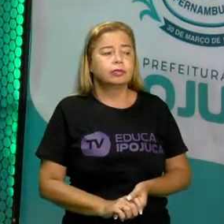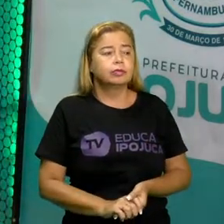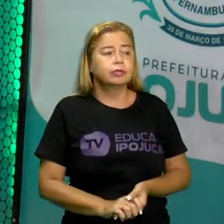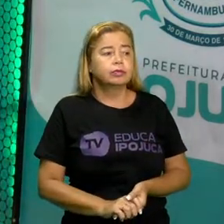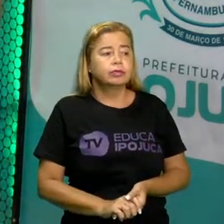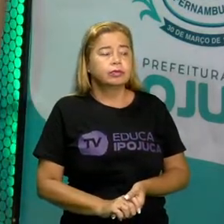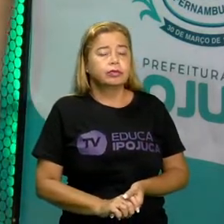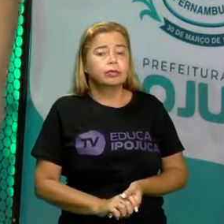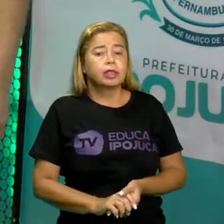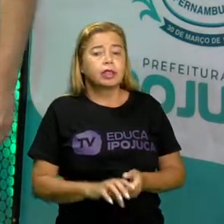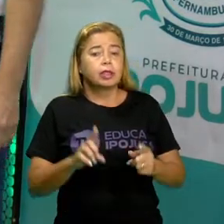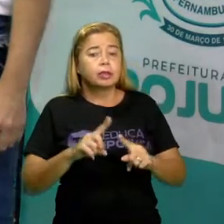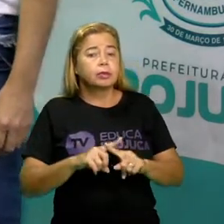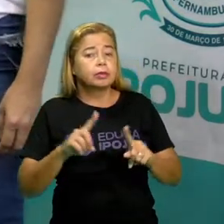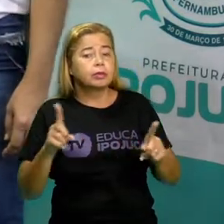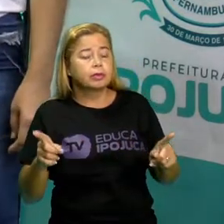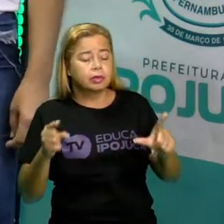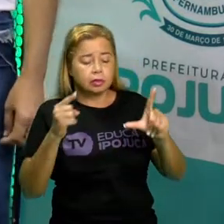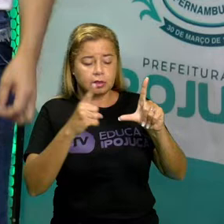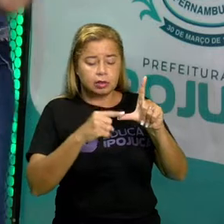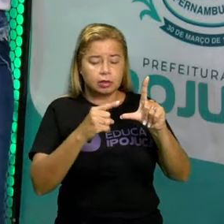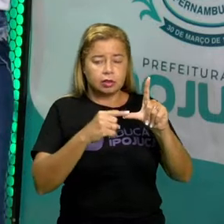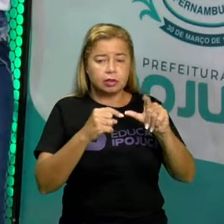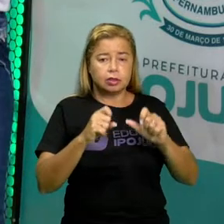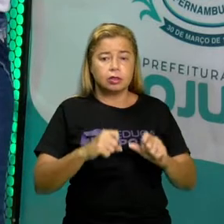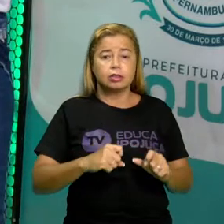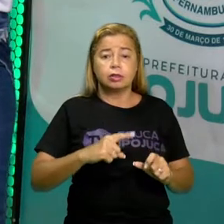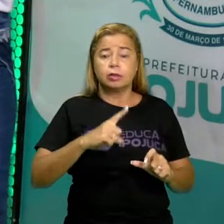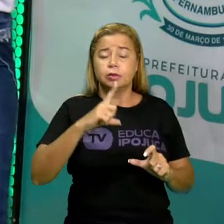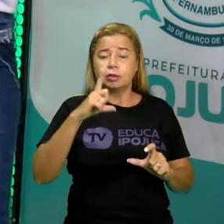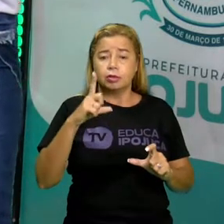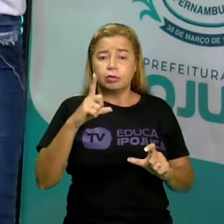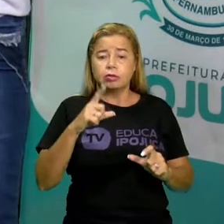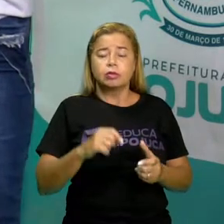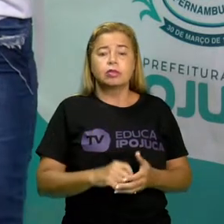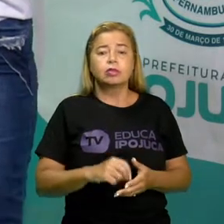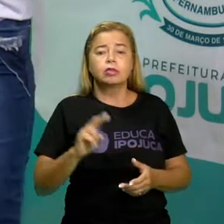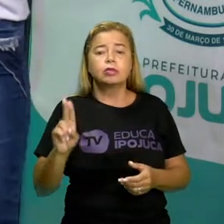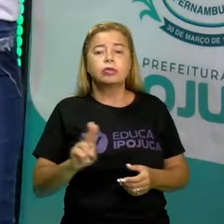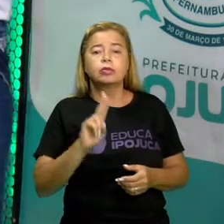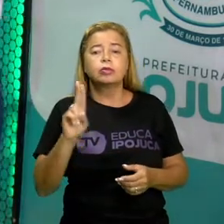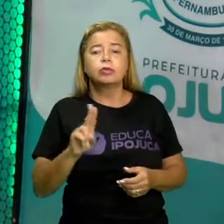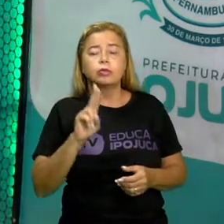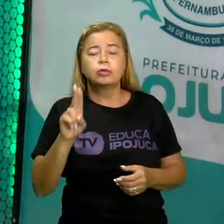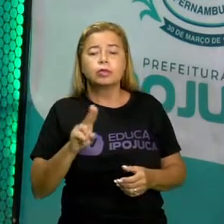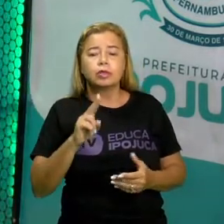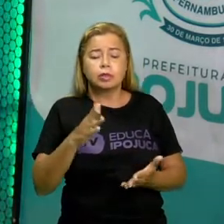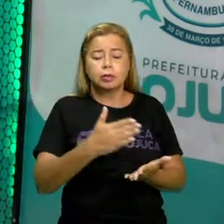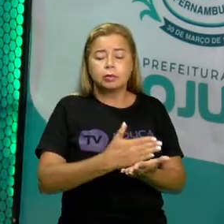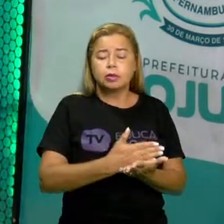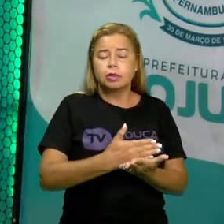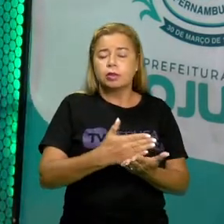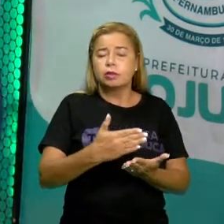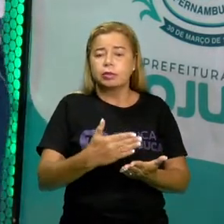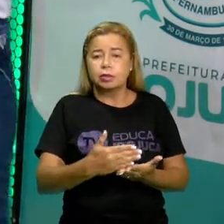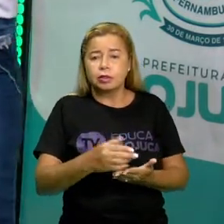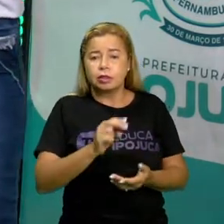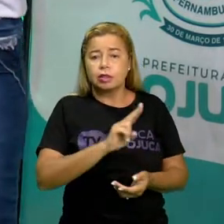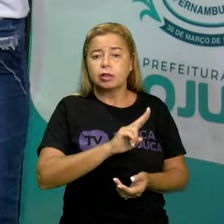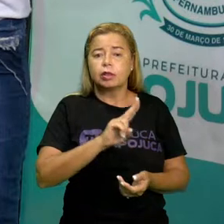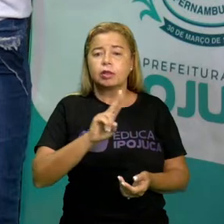mas as letras maiúsculas, crianças, elas são usadas para iniciar nomes próprios